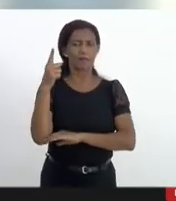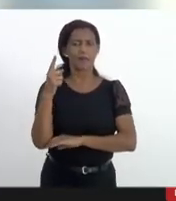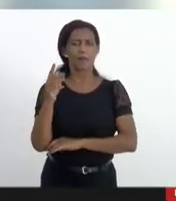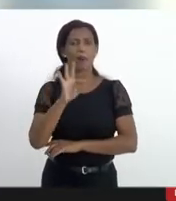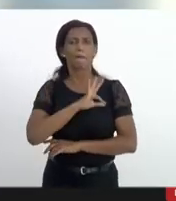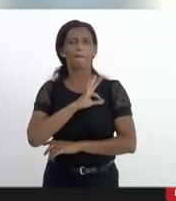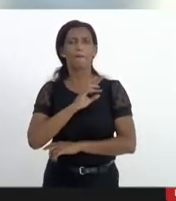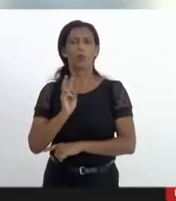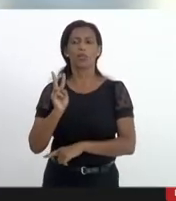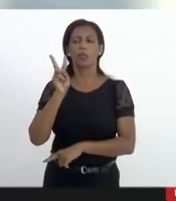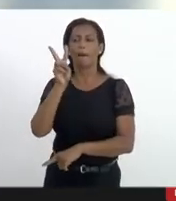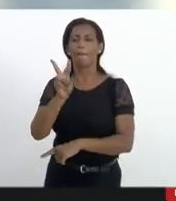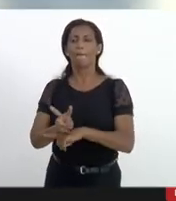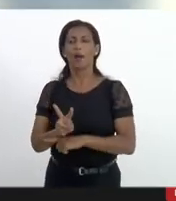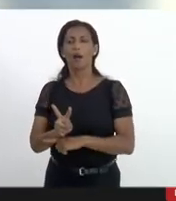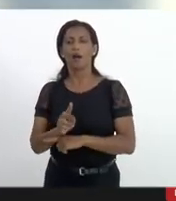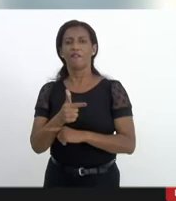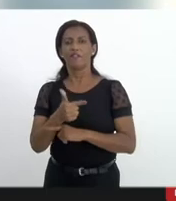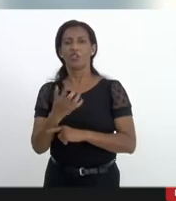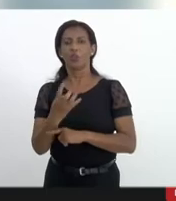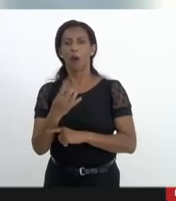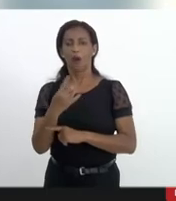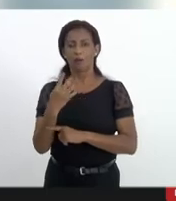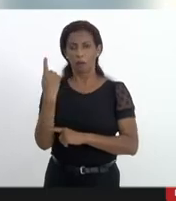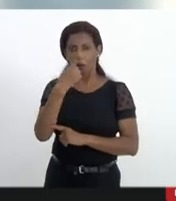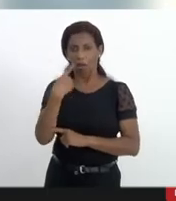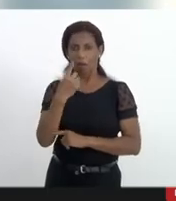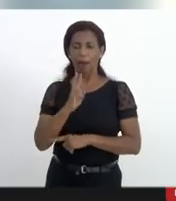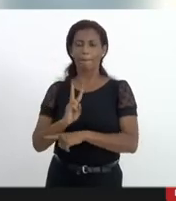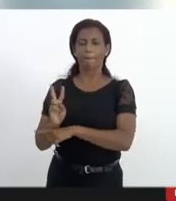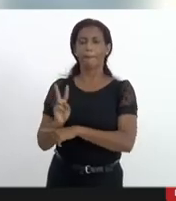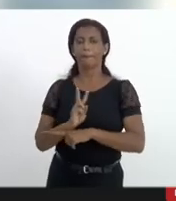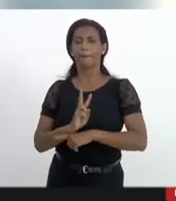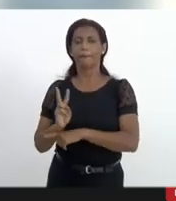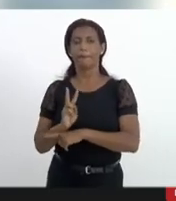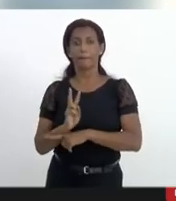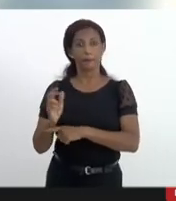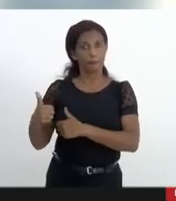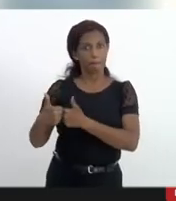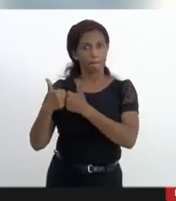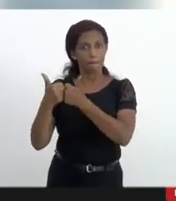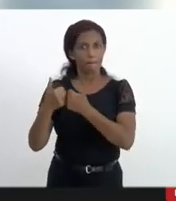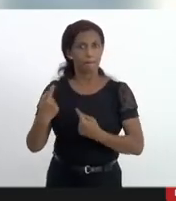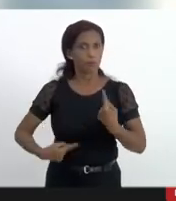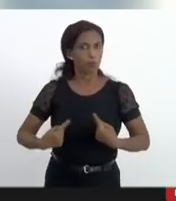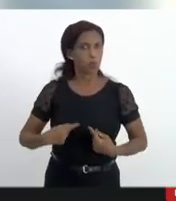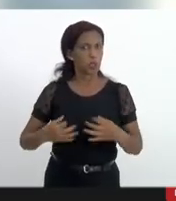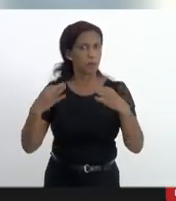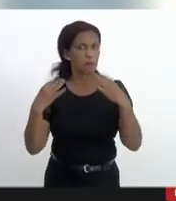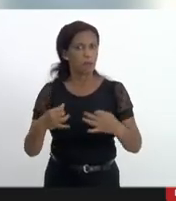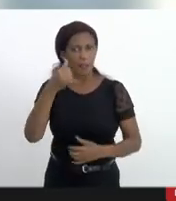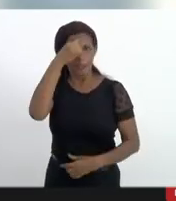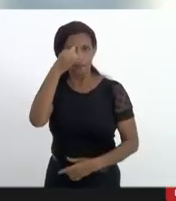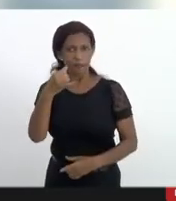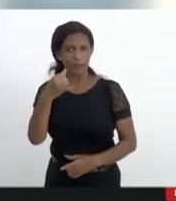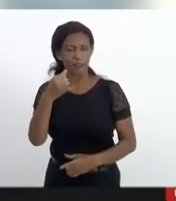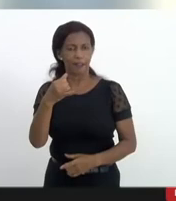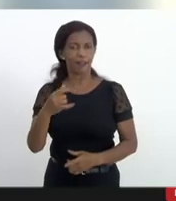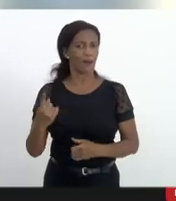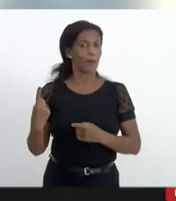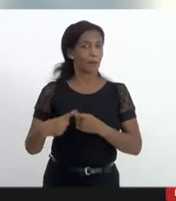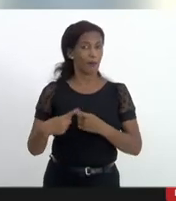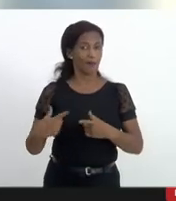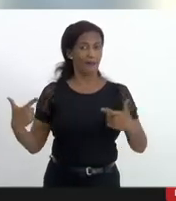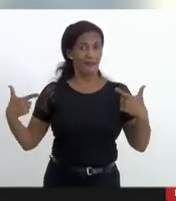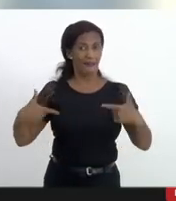horas por dia isso é uma política de segurança pública correta positiva que impede a entrada dessas armas lembrando que tráfico de